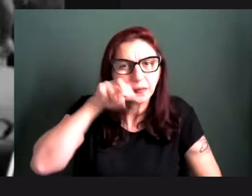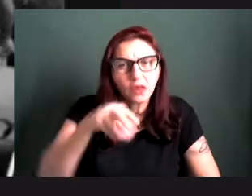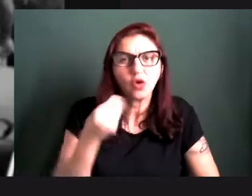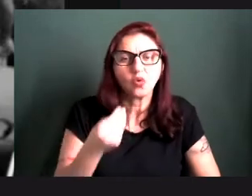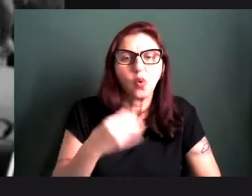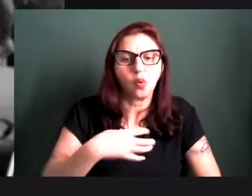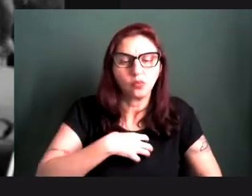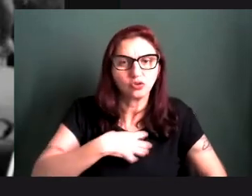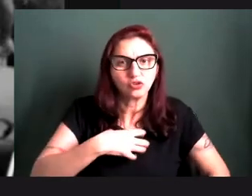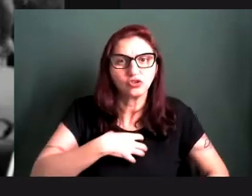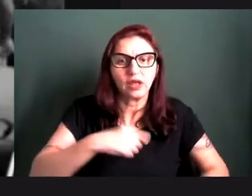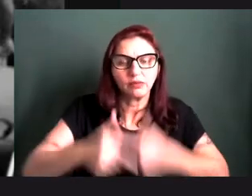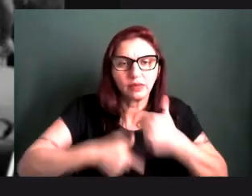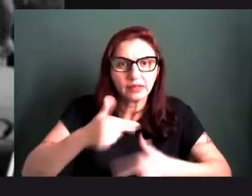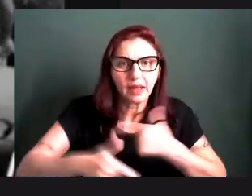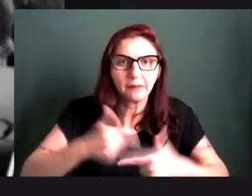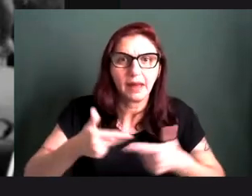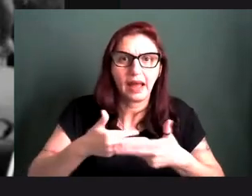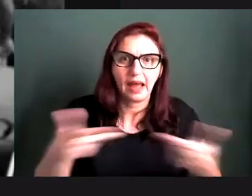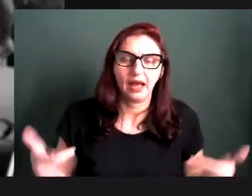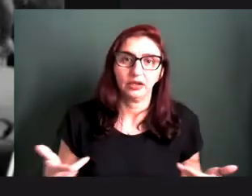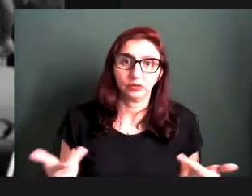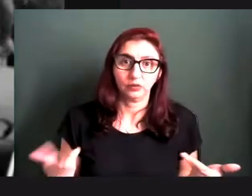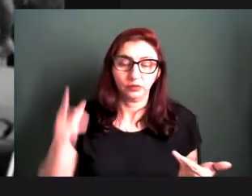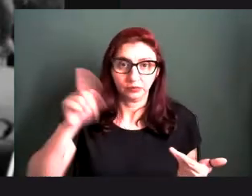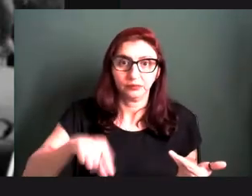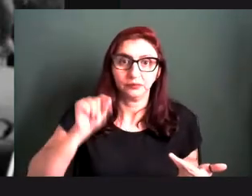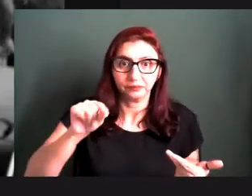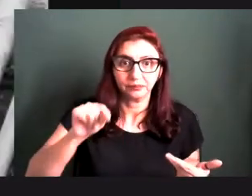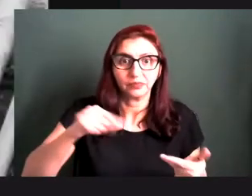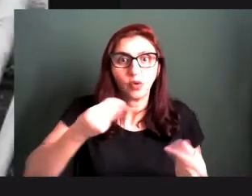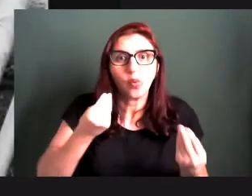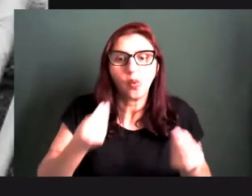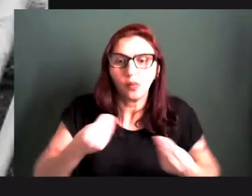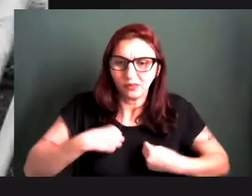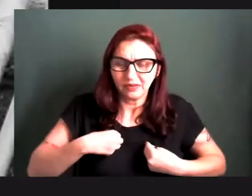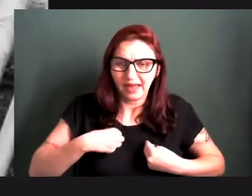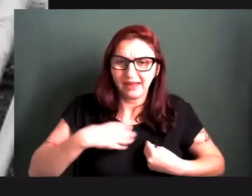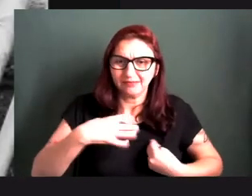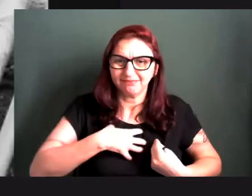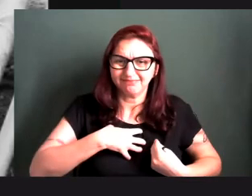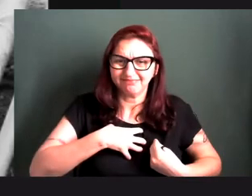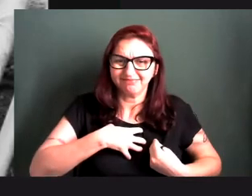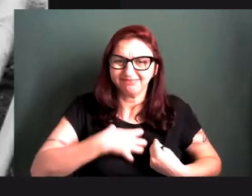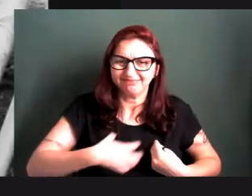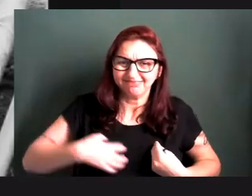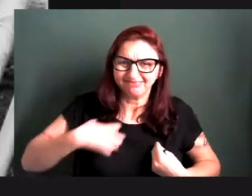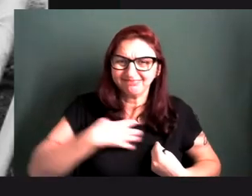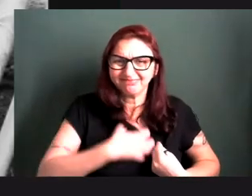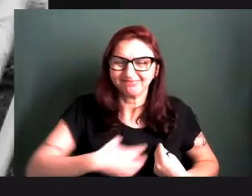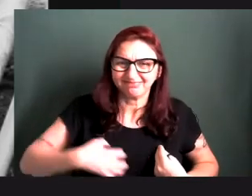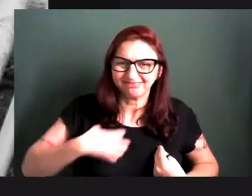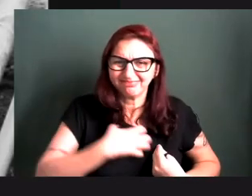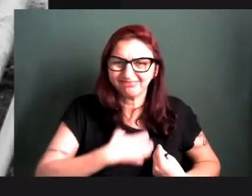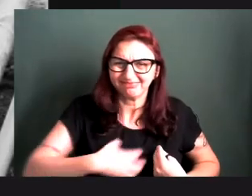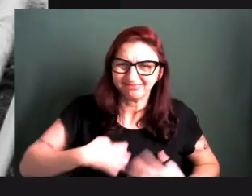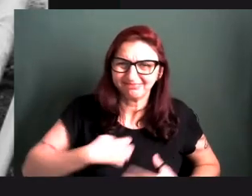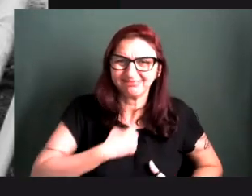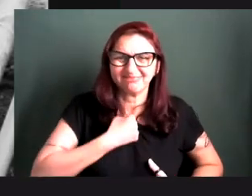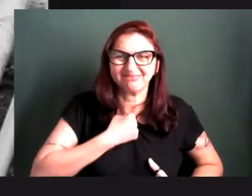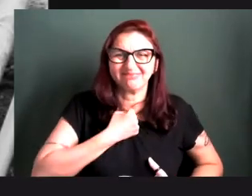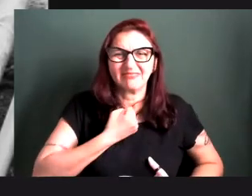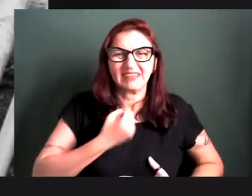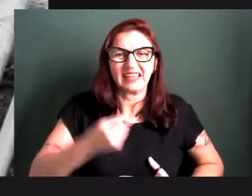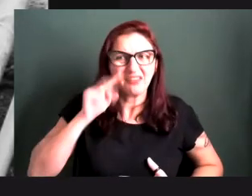esse meu trabalho, de estar fazendo esse meu registro, é o ódio, né, por hora é o combustível que me move, o ódio, o ódio de estar na rua, de estar mostrando, de estar dizendo,